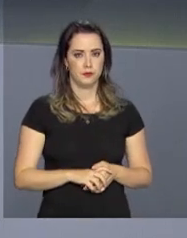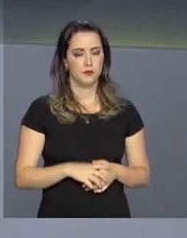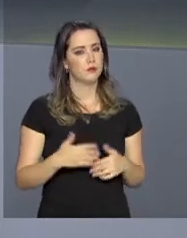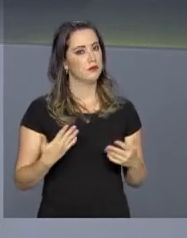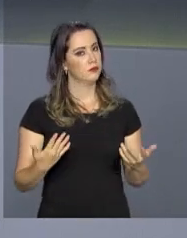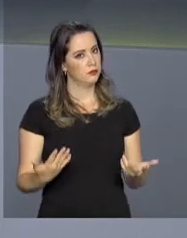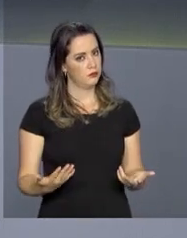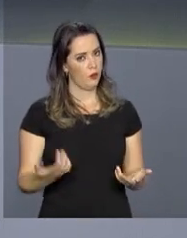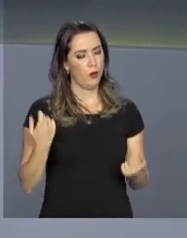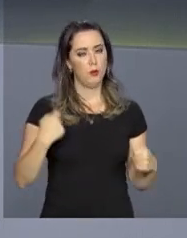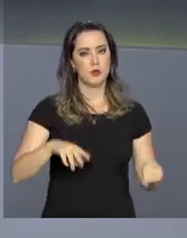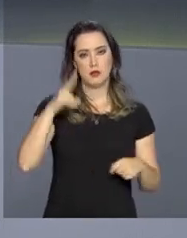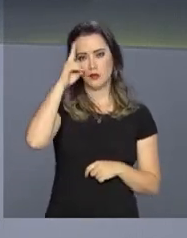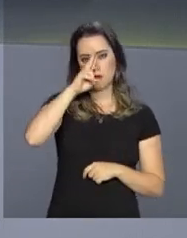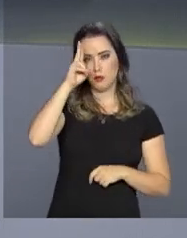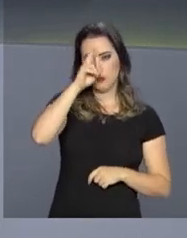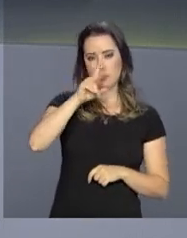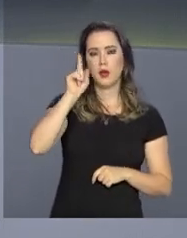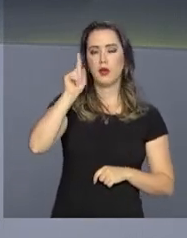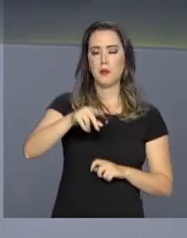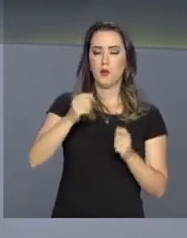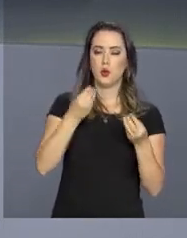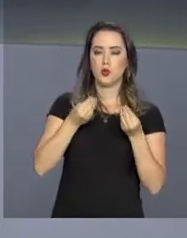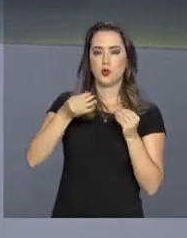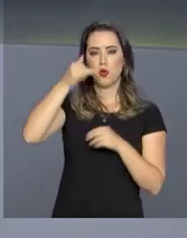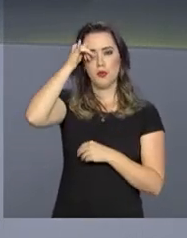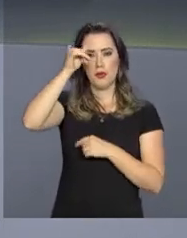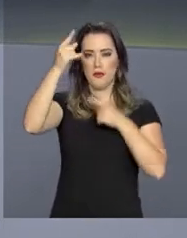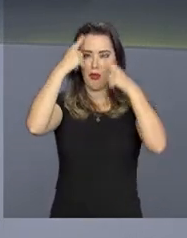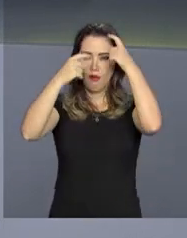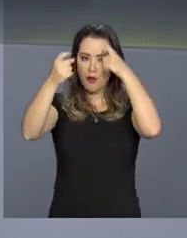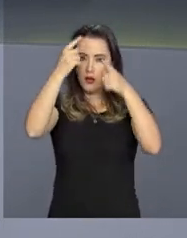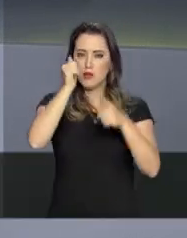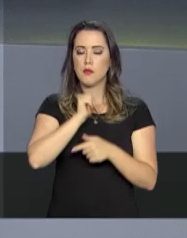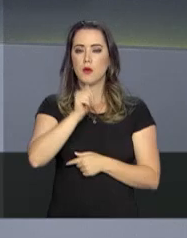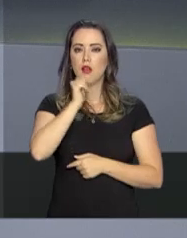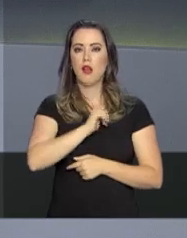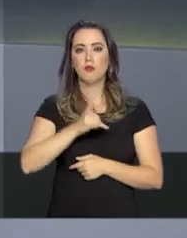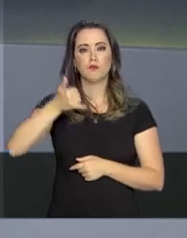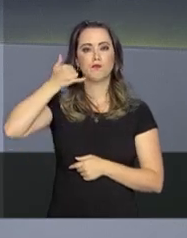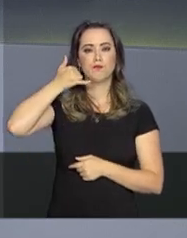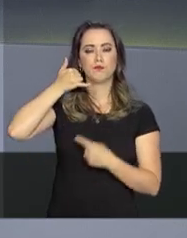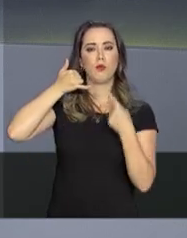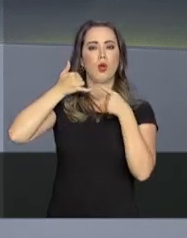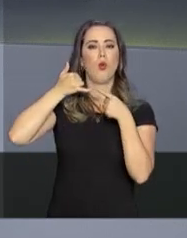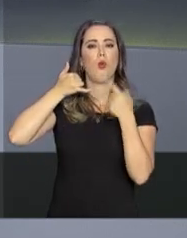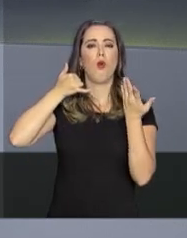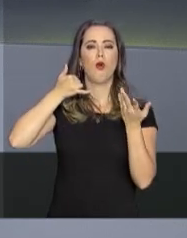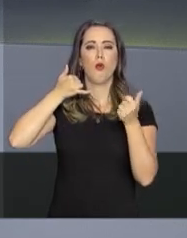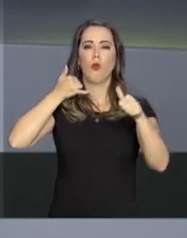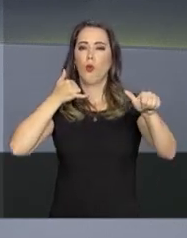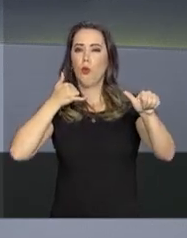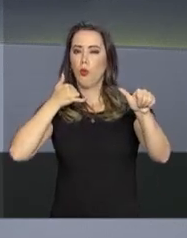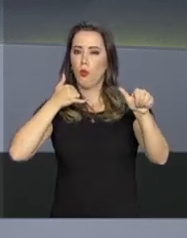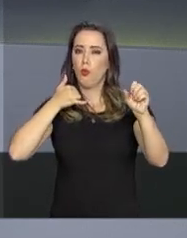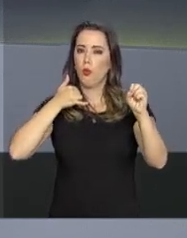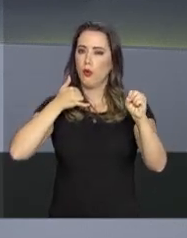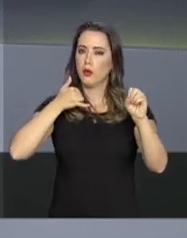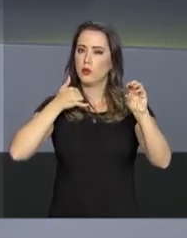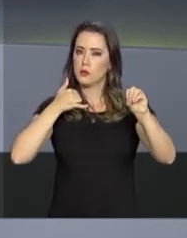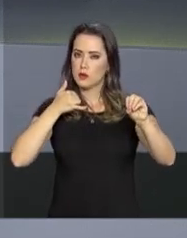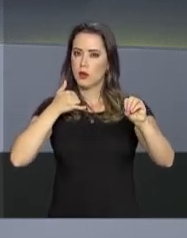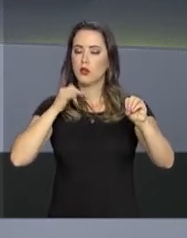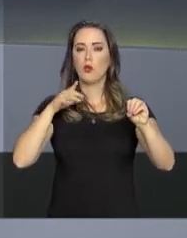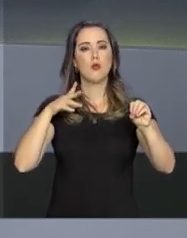Vale lembrar que uma ferramenta de combate aos crimes contra a mulher é o Ligue 180. O canal funciona